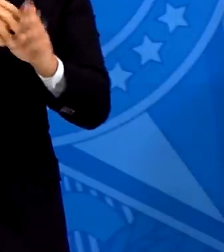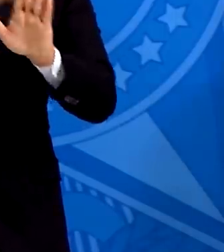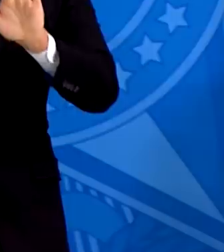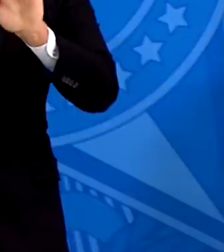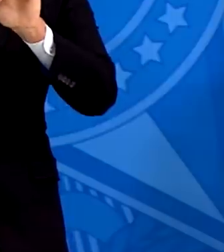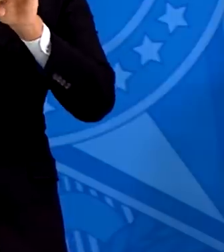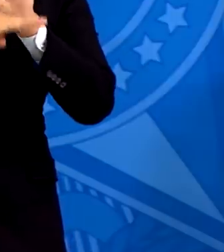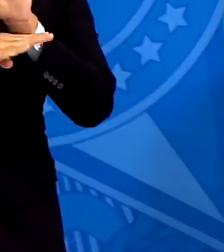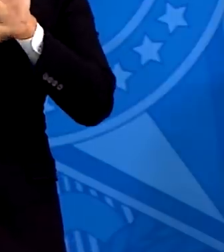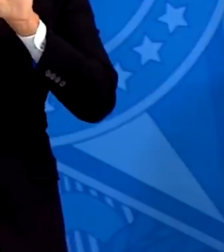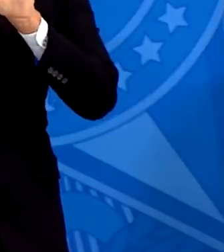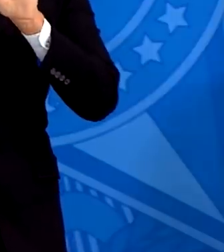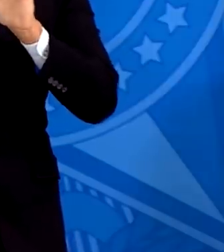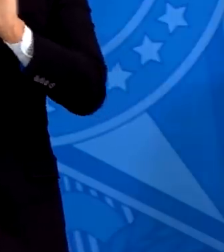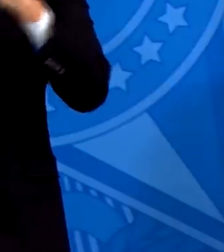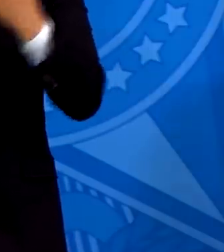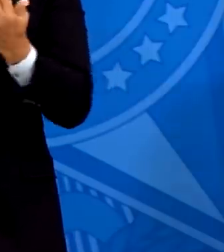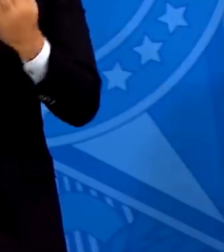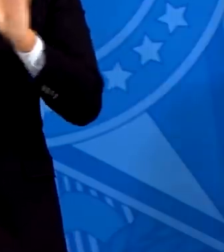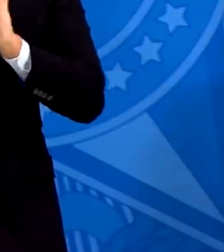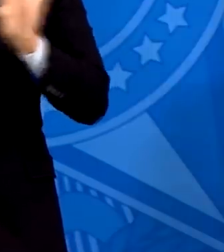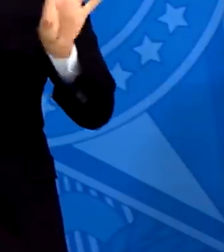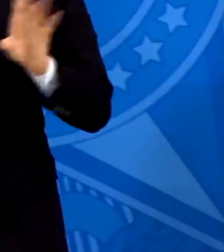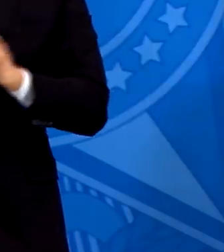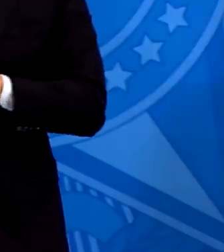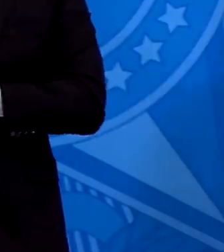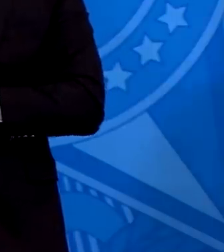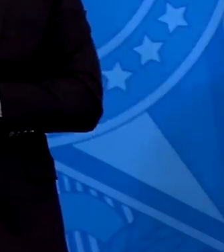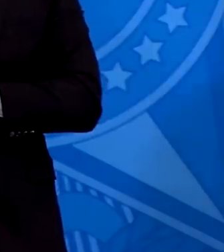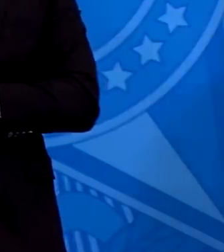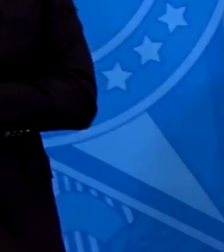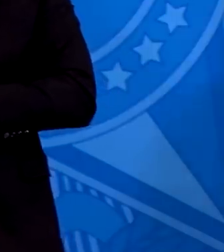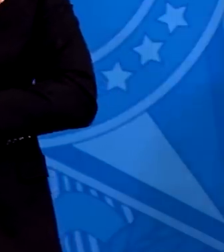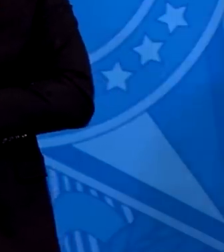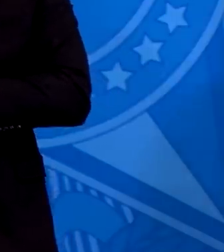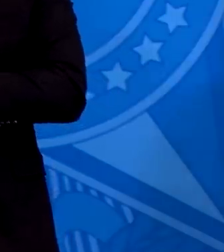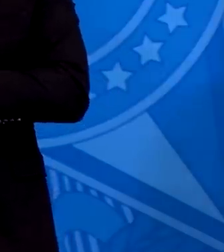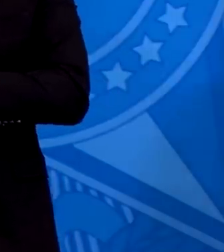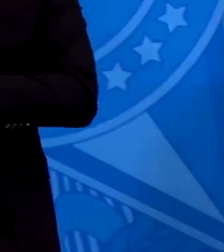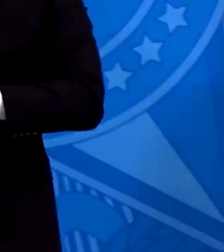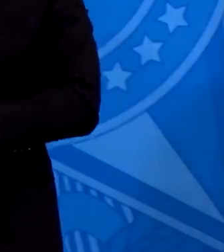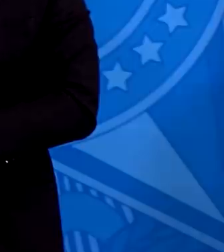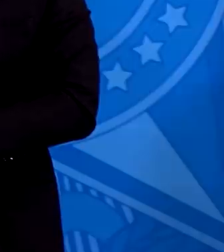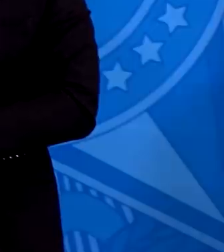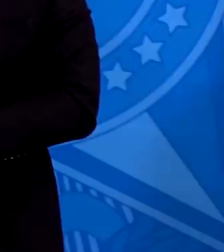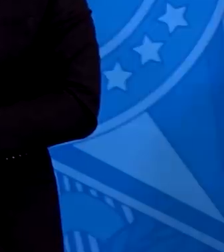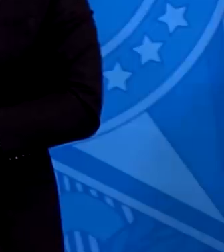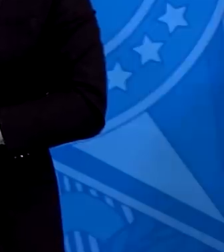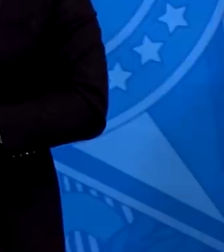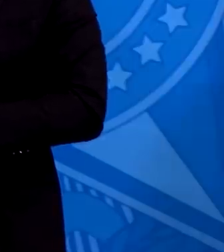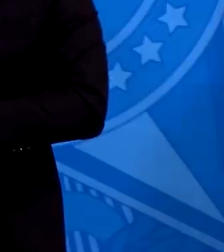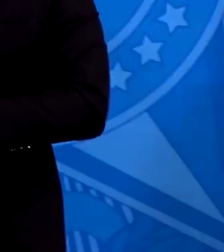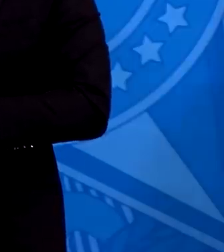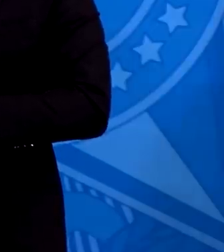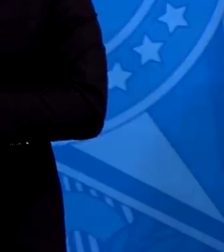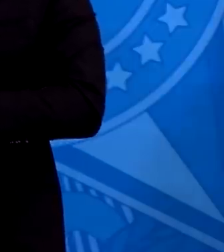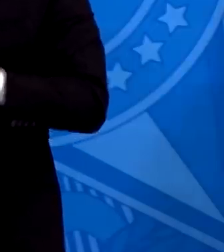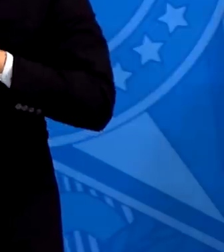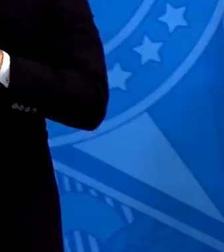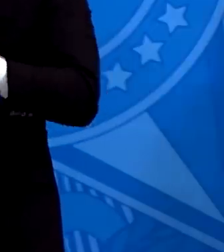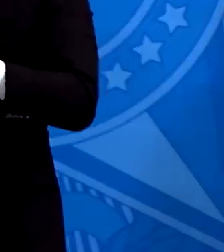programa Bolsa Família é aquele que permite rapidamente colocar a condição de melhor enfrentamento,